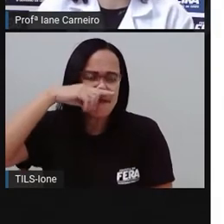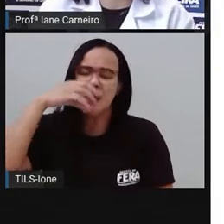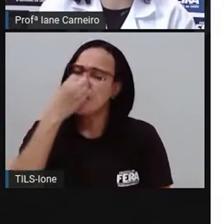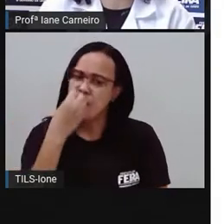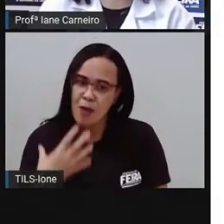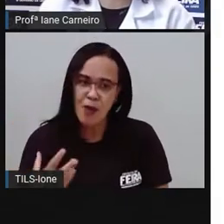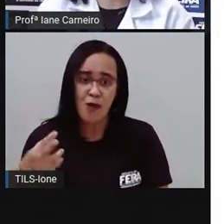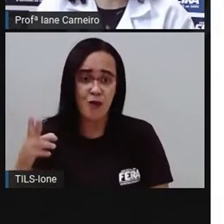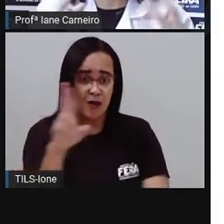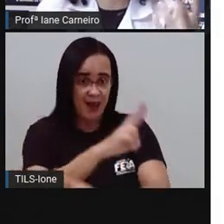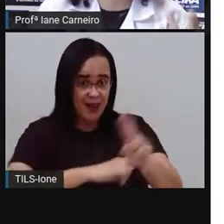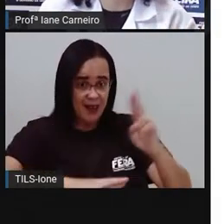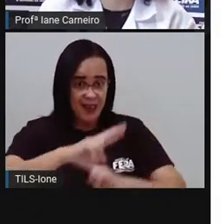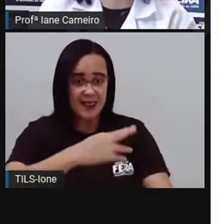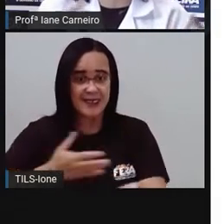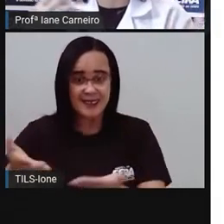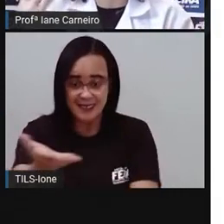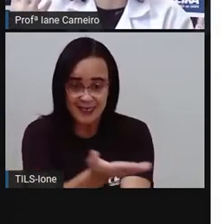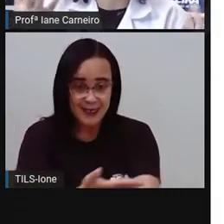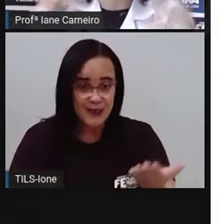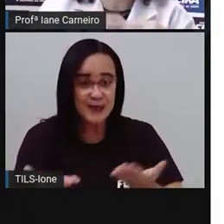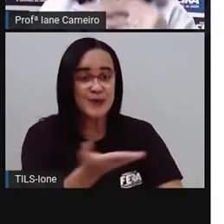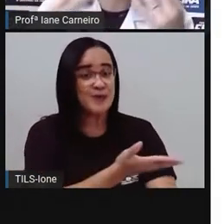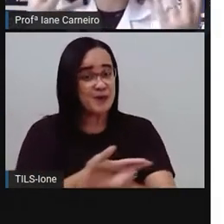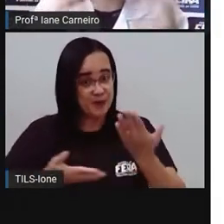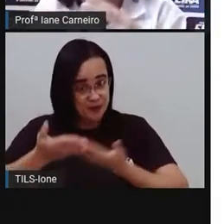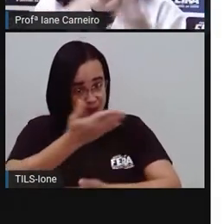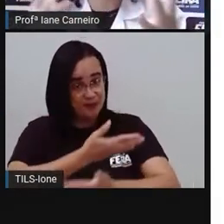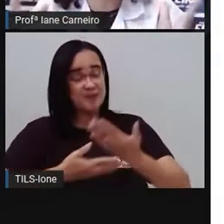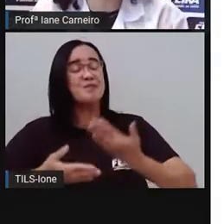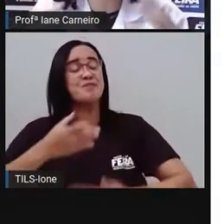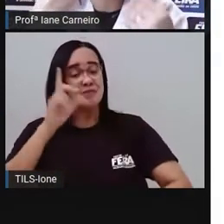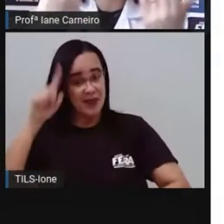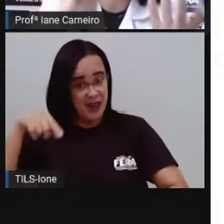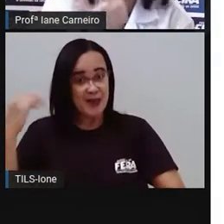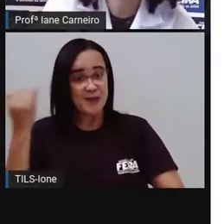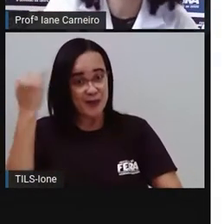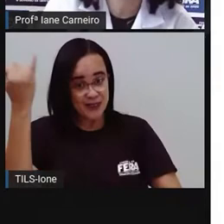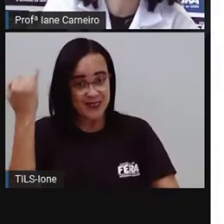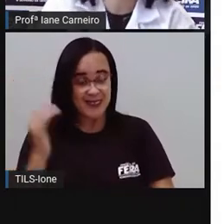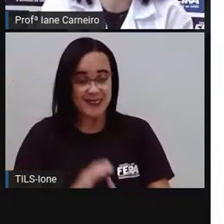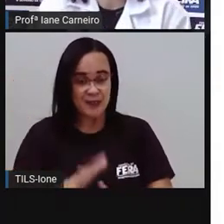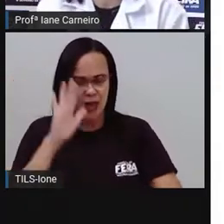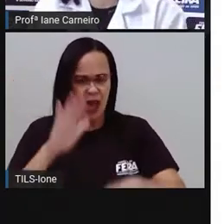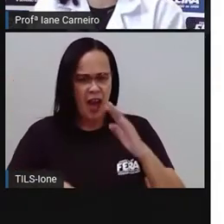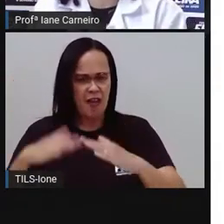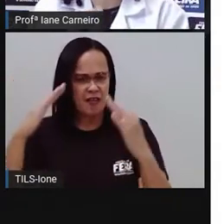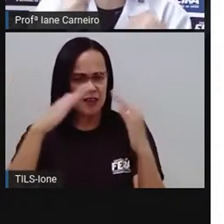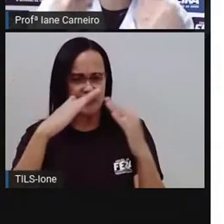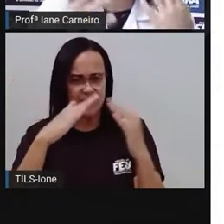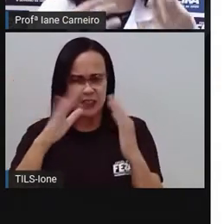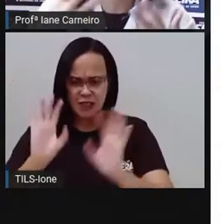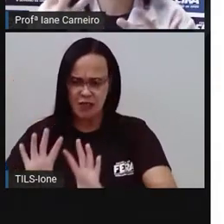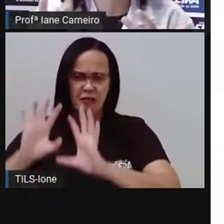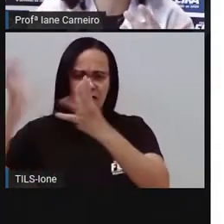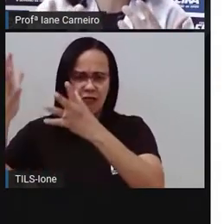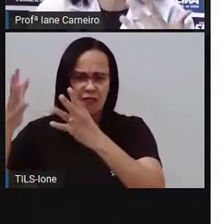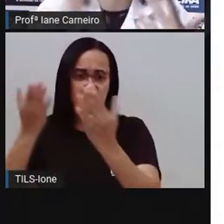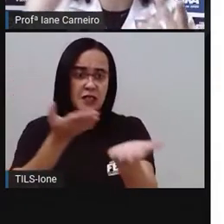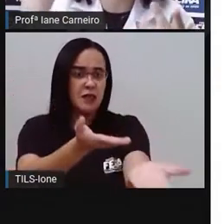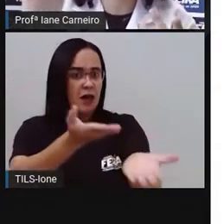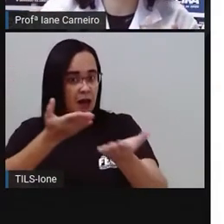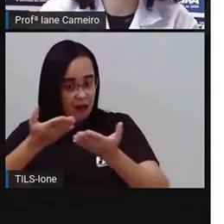Então, tem vizinho que quando faz alguma comemoração, convida o outro, né? Quando precisa de alguma